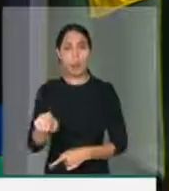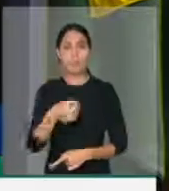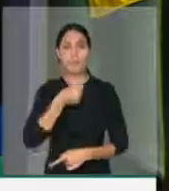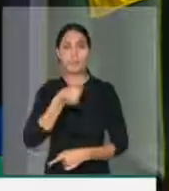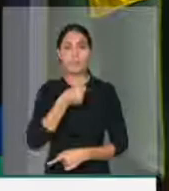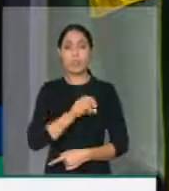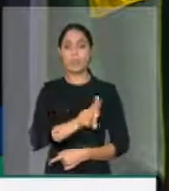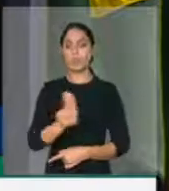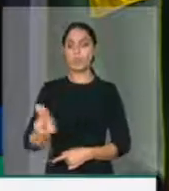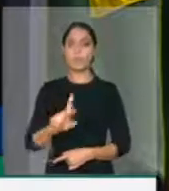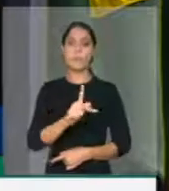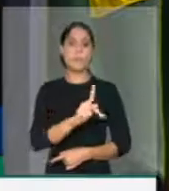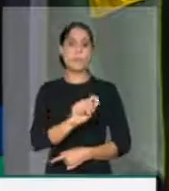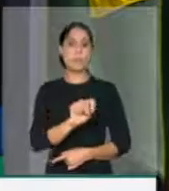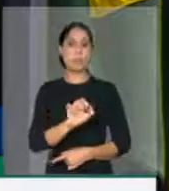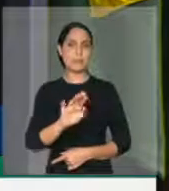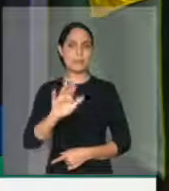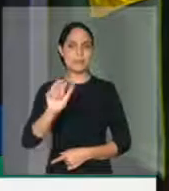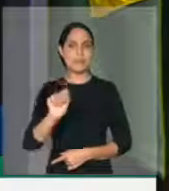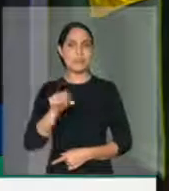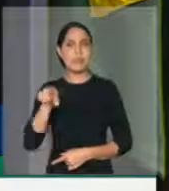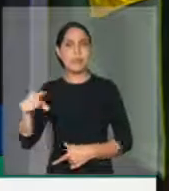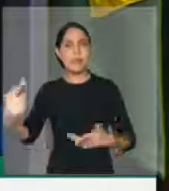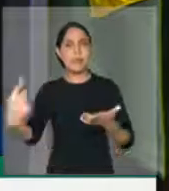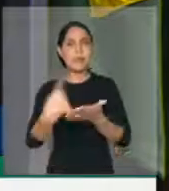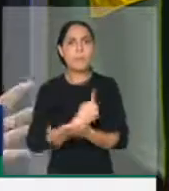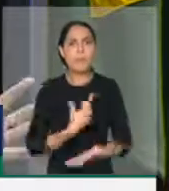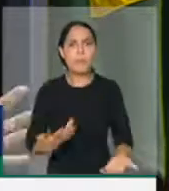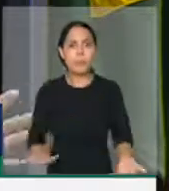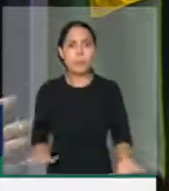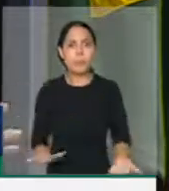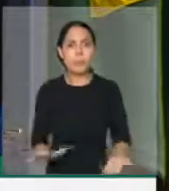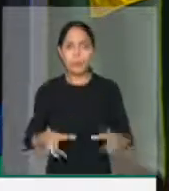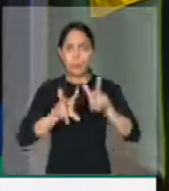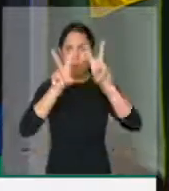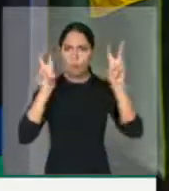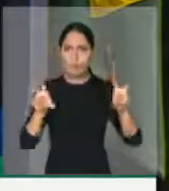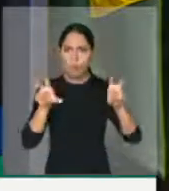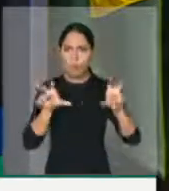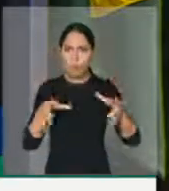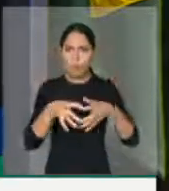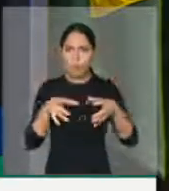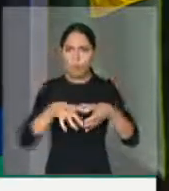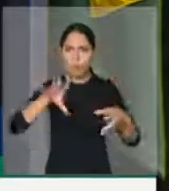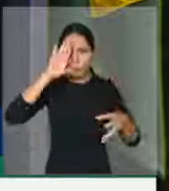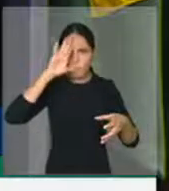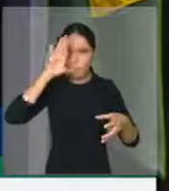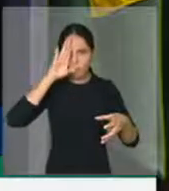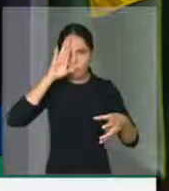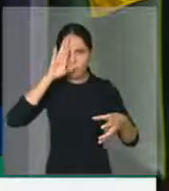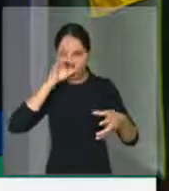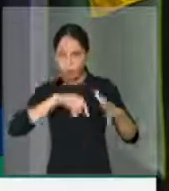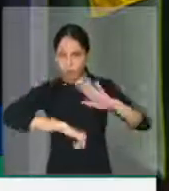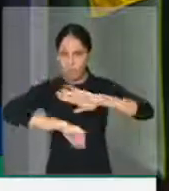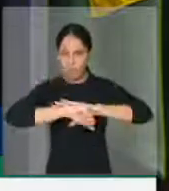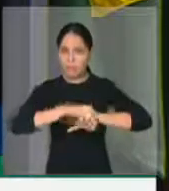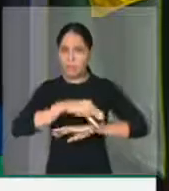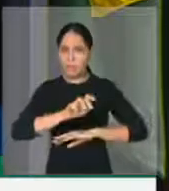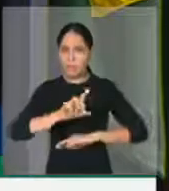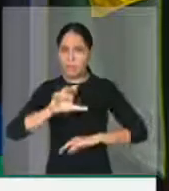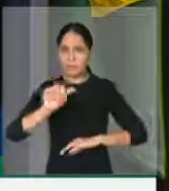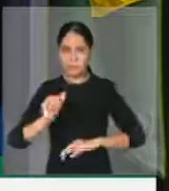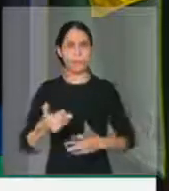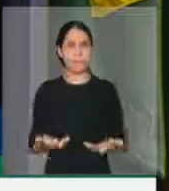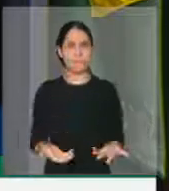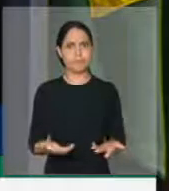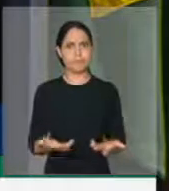Campos, porque a mesma fez uma pergunta sobre a milícia. Insinuando contra